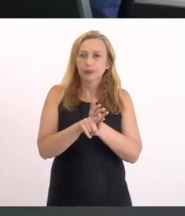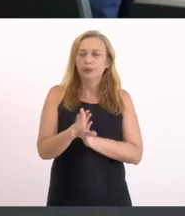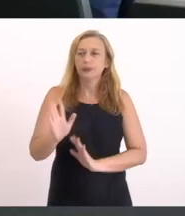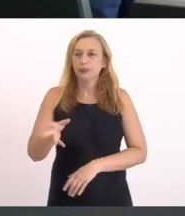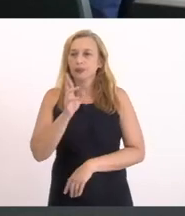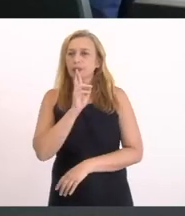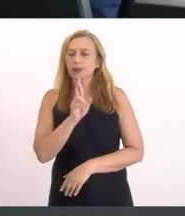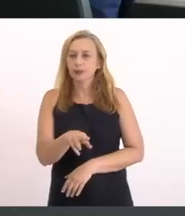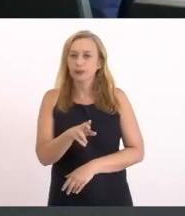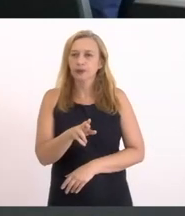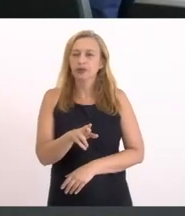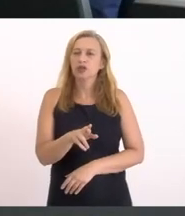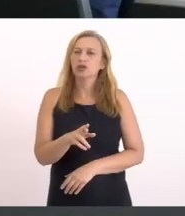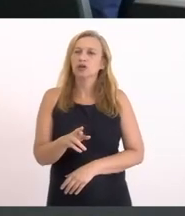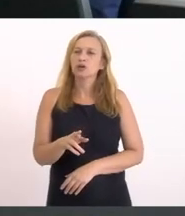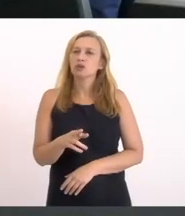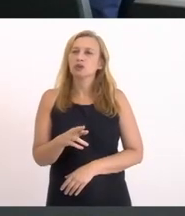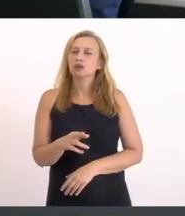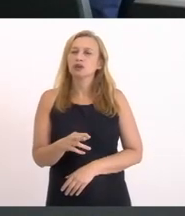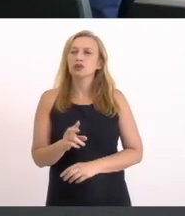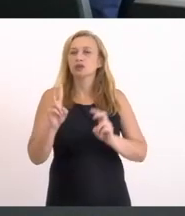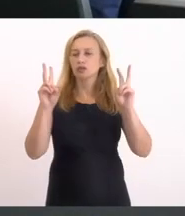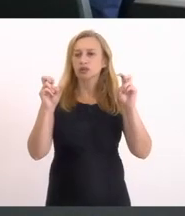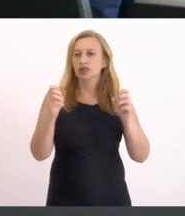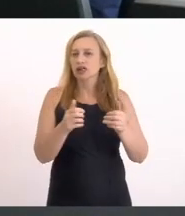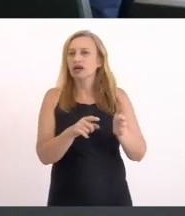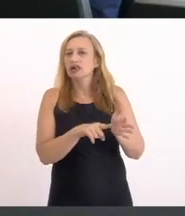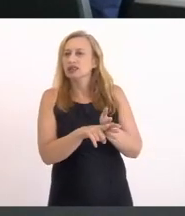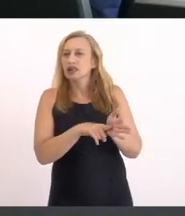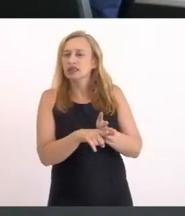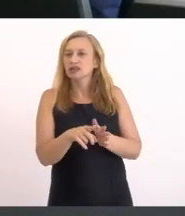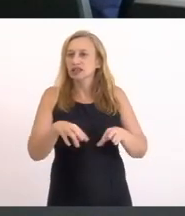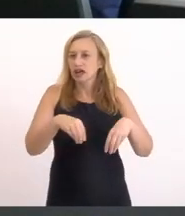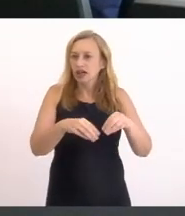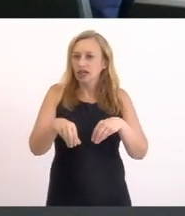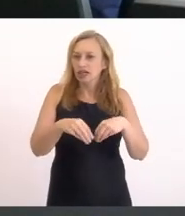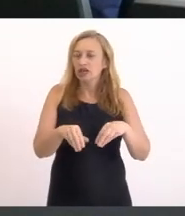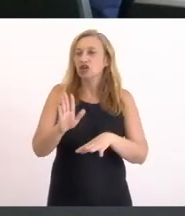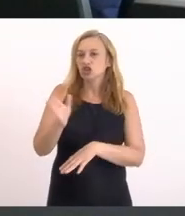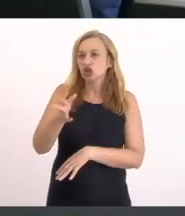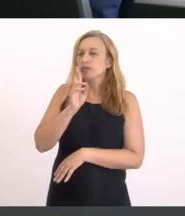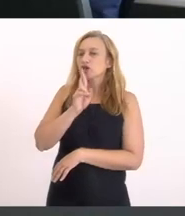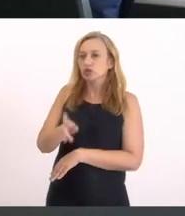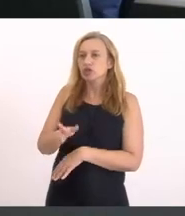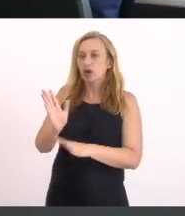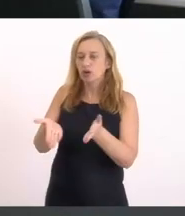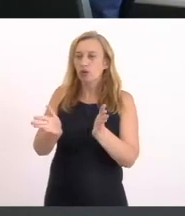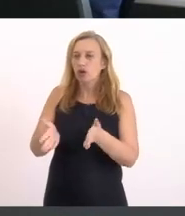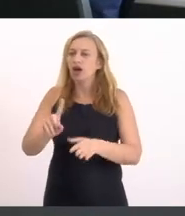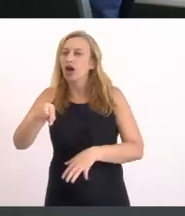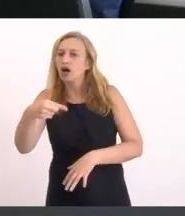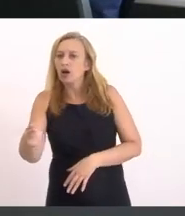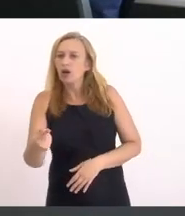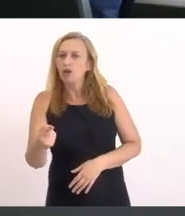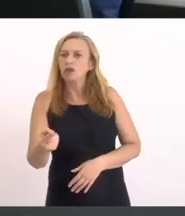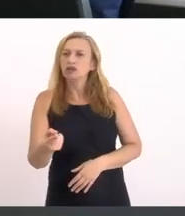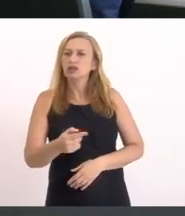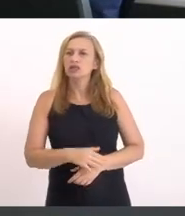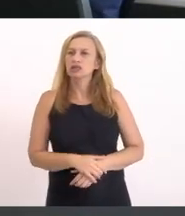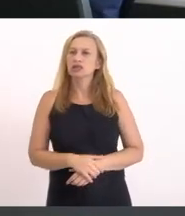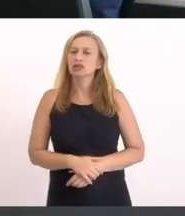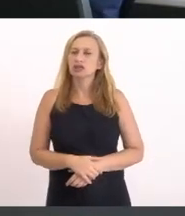Uma delas Ela é sobre a questão Da análise da areia Mas já Já me respondeu agora A outra Sobre